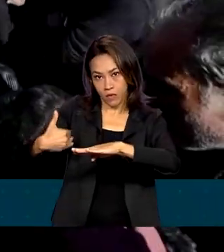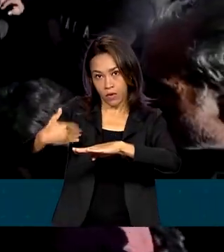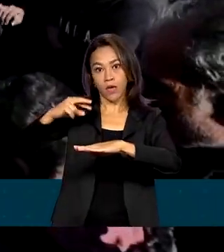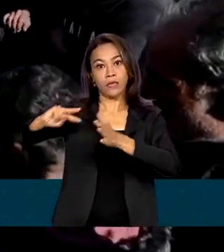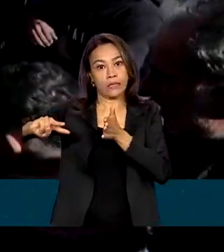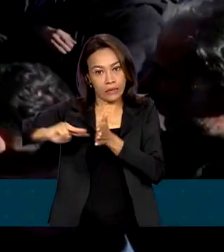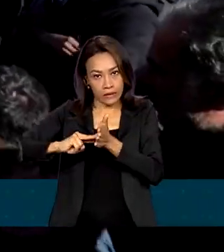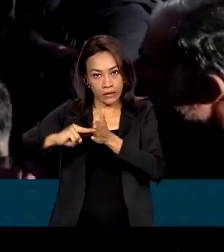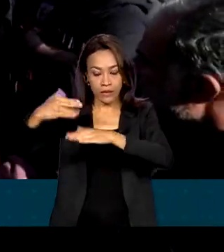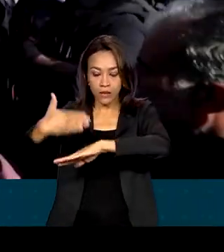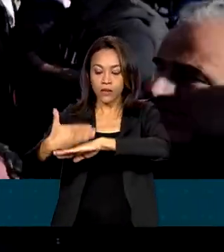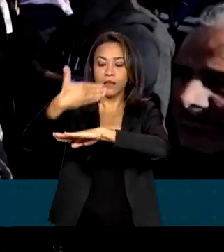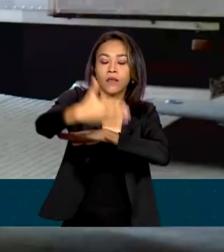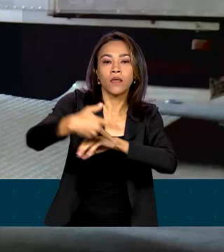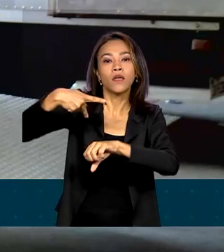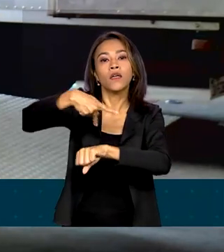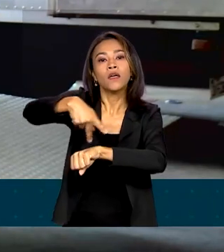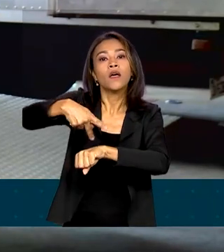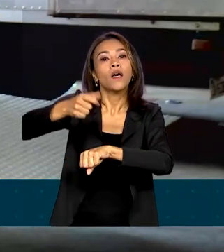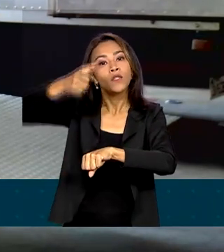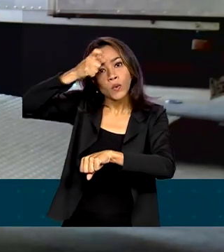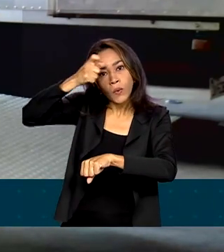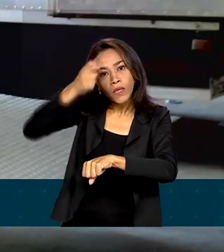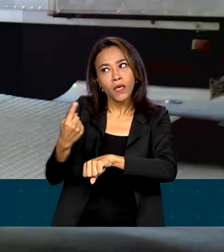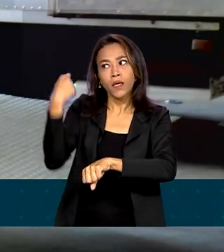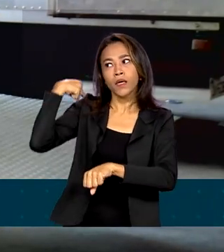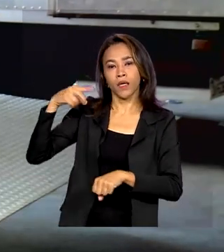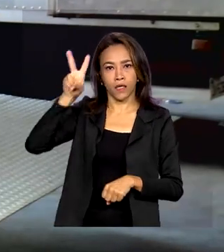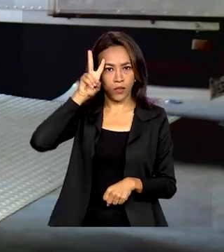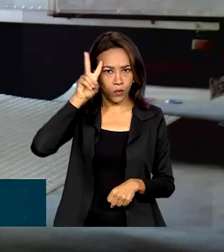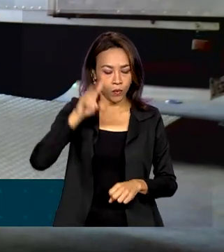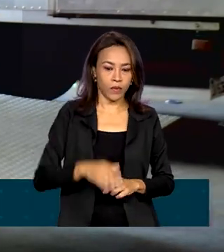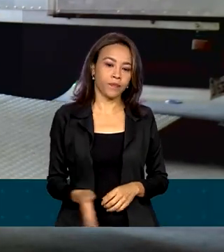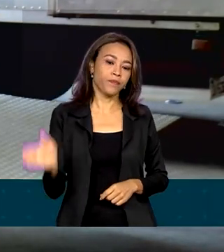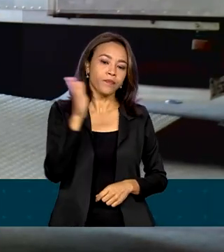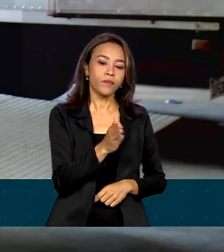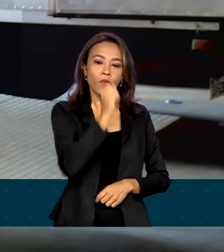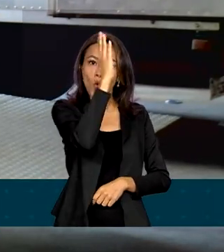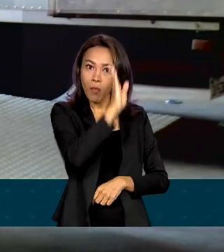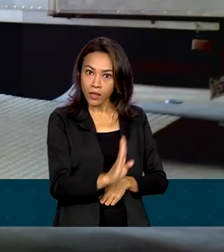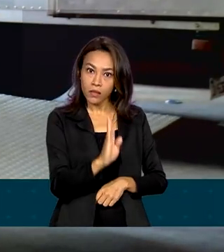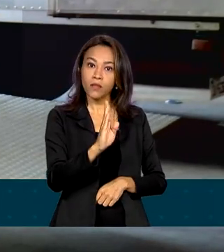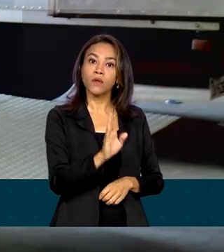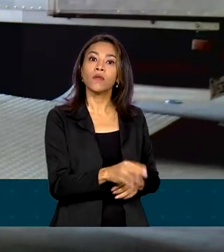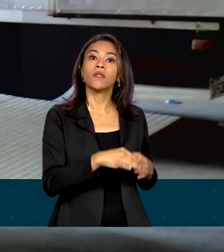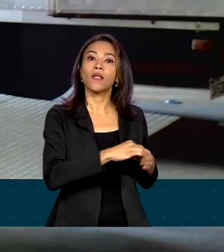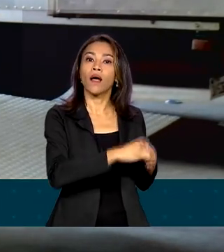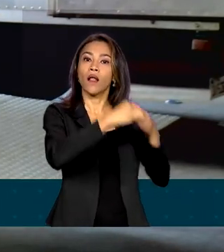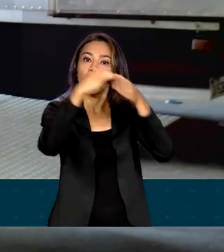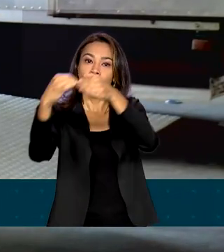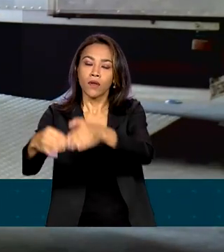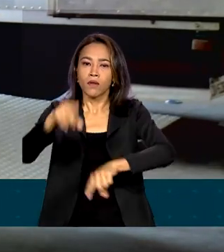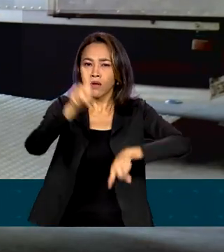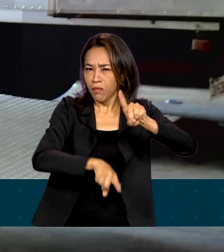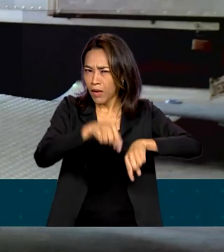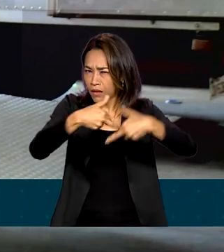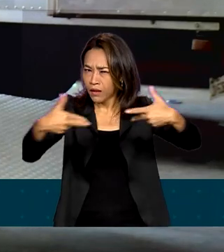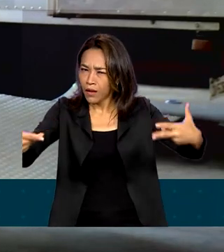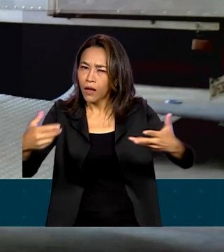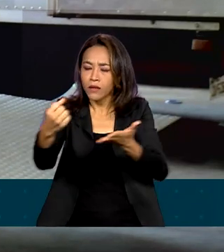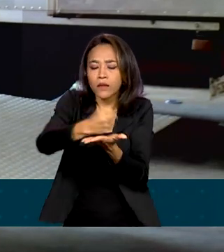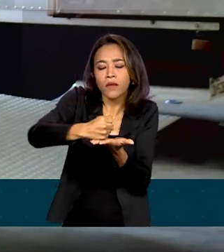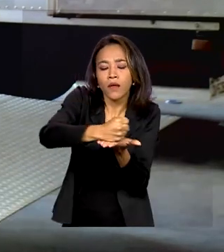Síria na última segunda-feira. Além do reforço humano, o Brasil está enviando para a Turquia kits para atendimento